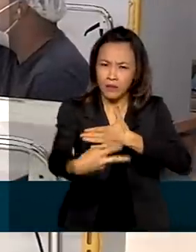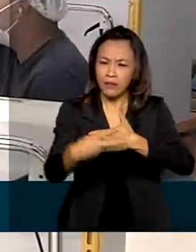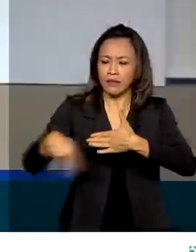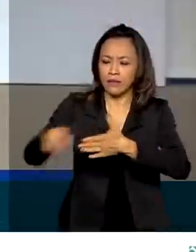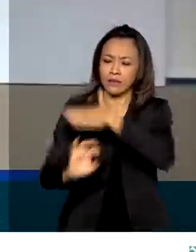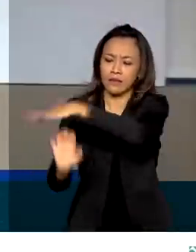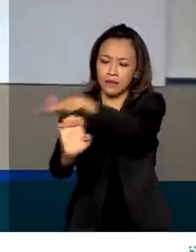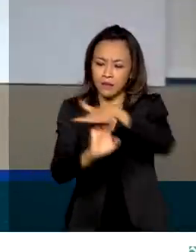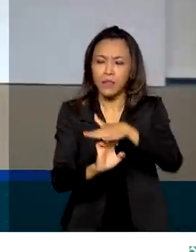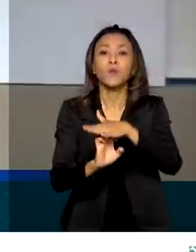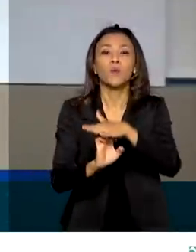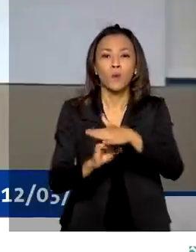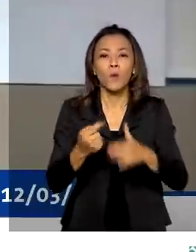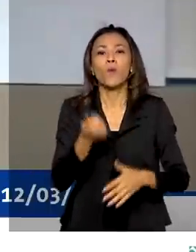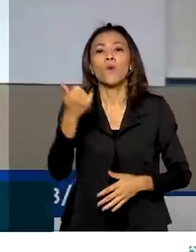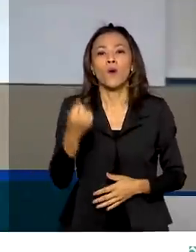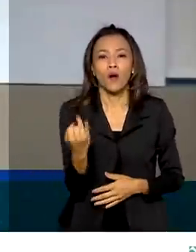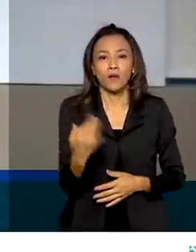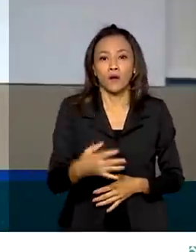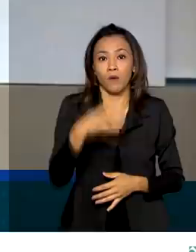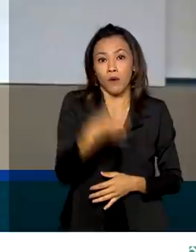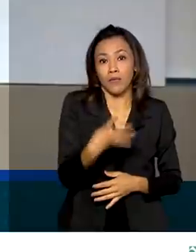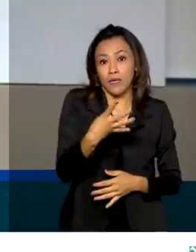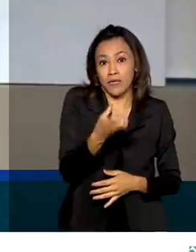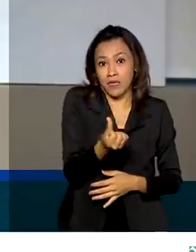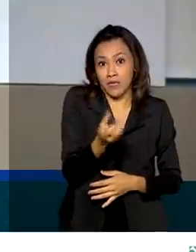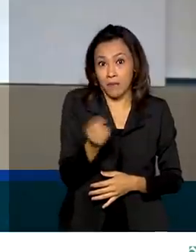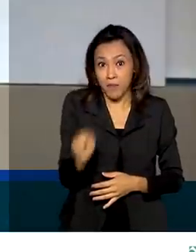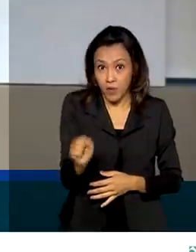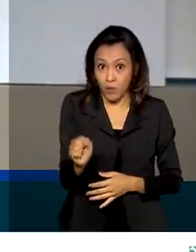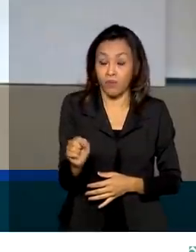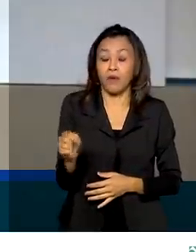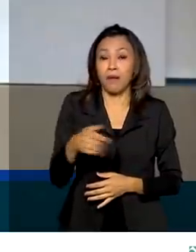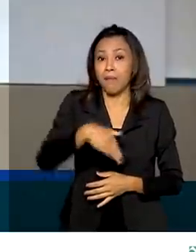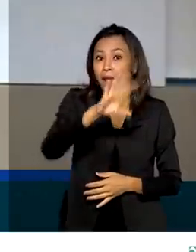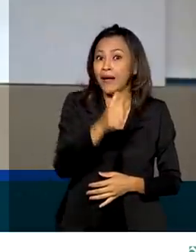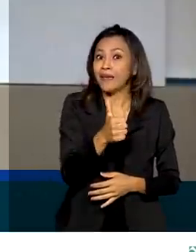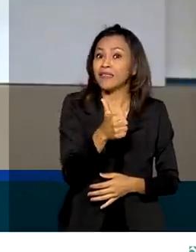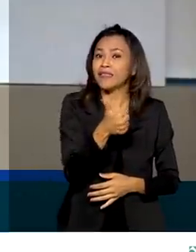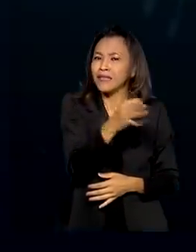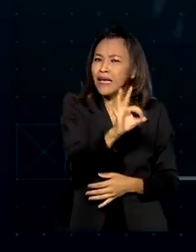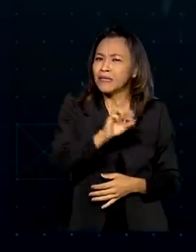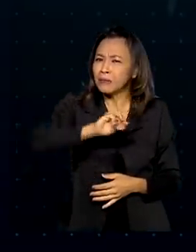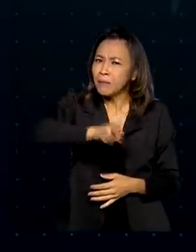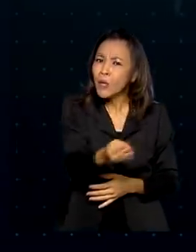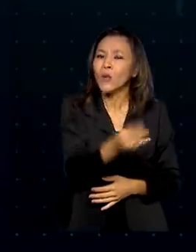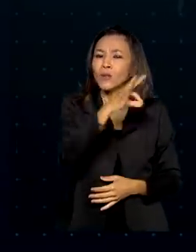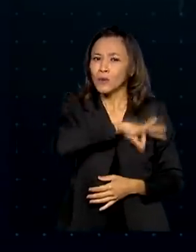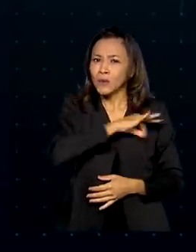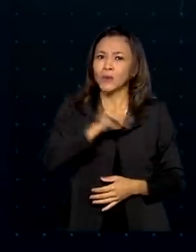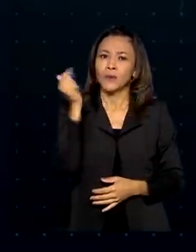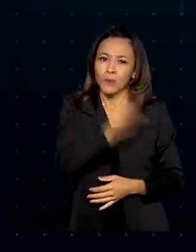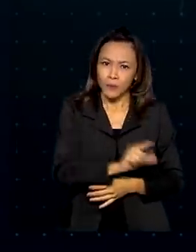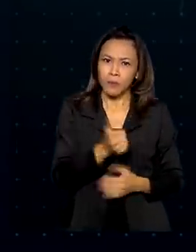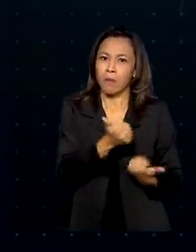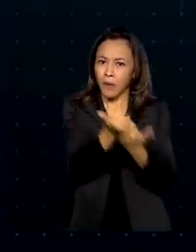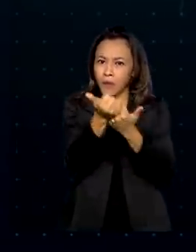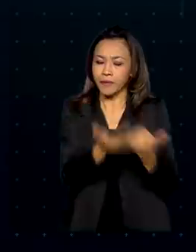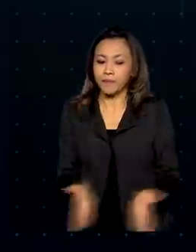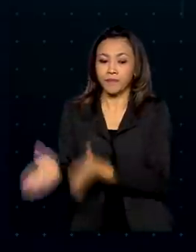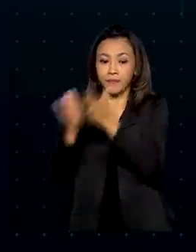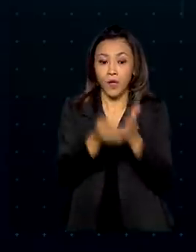superou uma marca de 460 mil empresas. Mais de 10 milhões de empregos beneficiados. O BNDES liberou quase